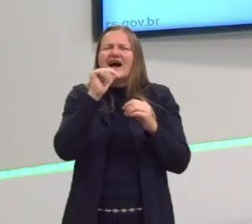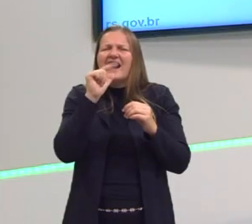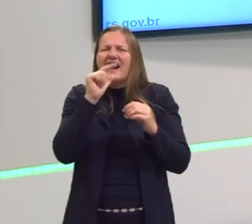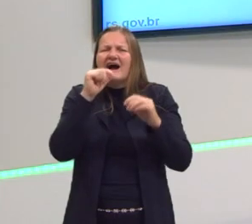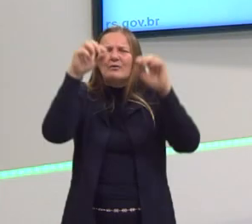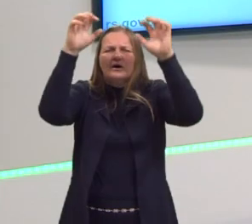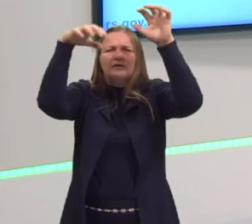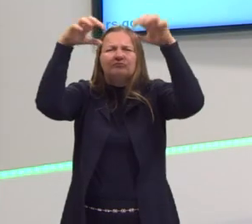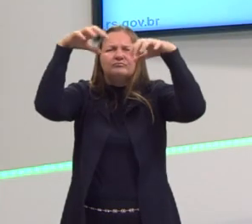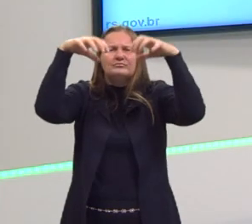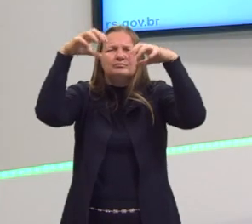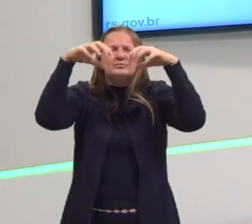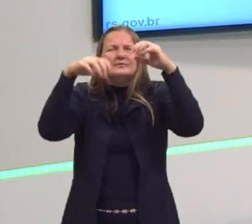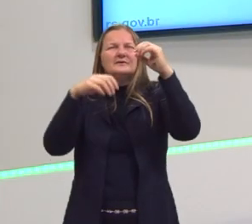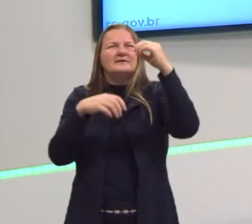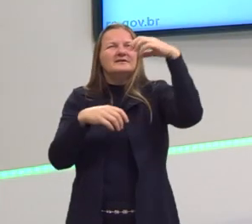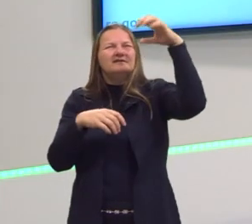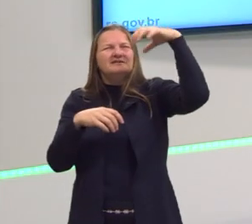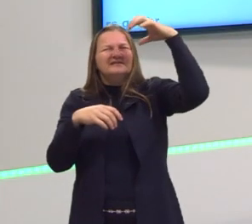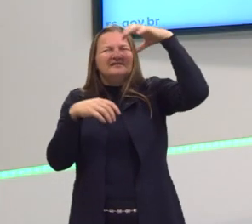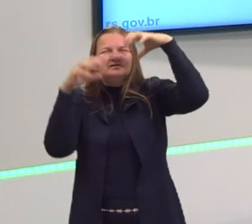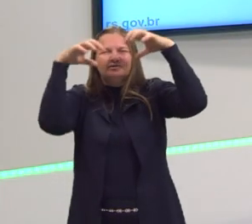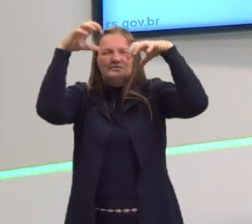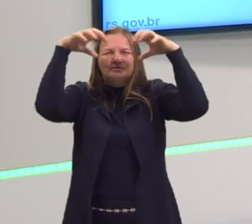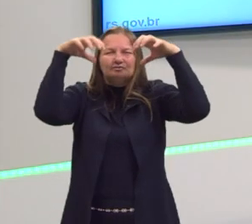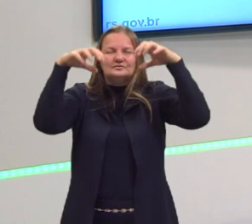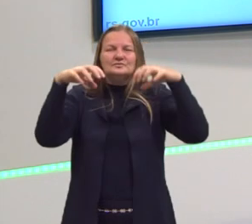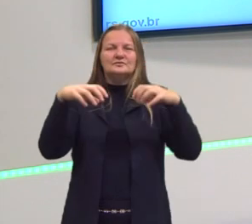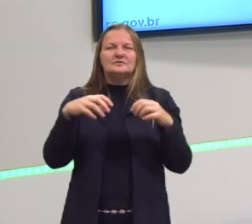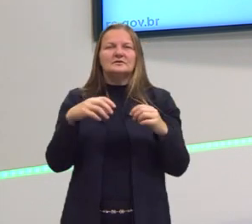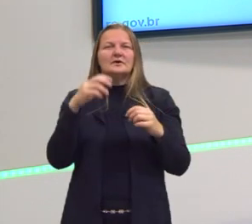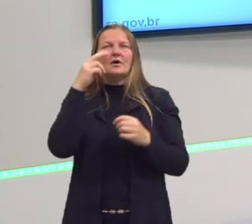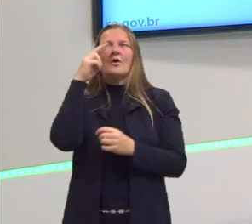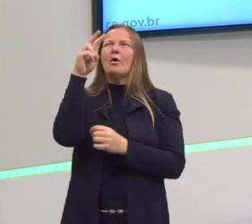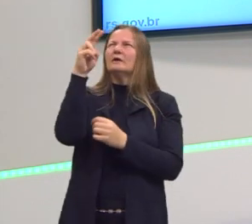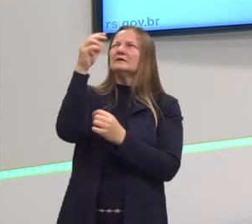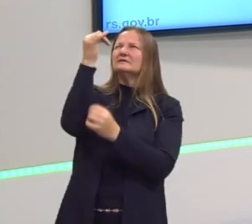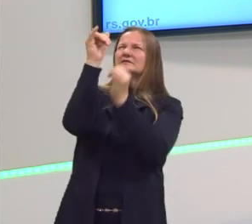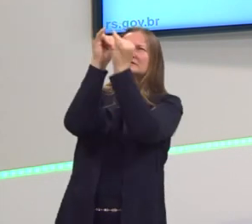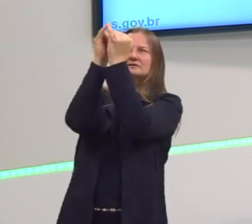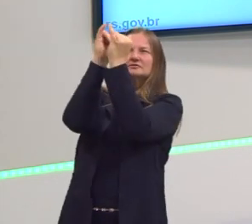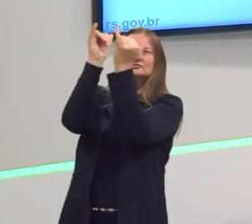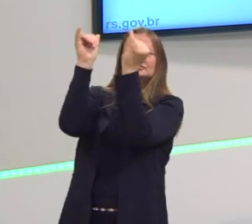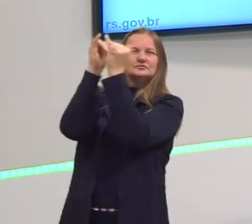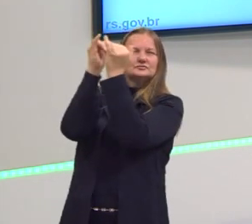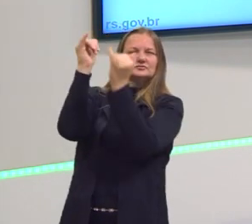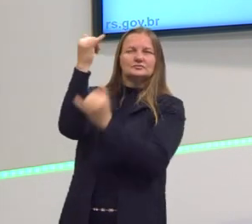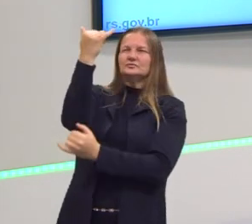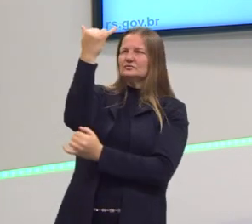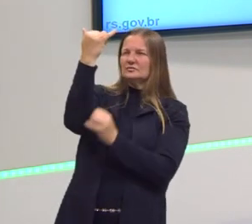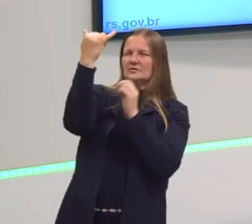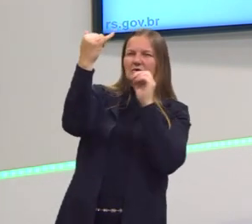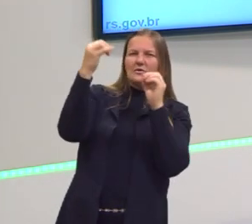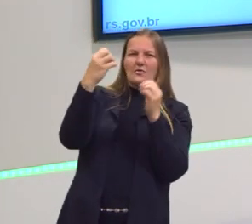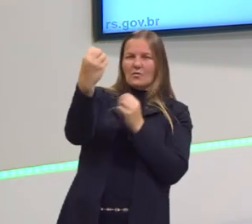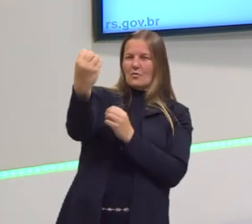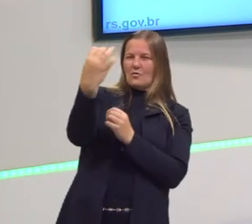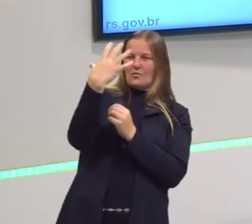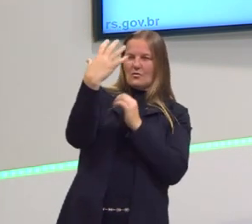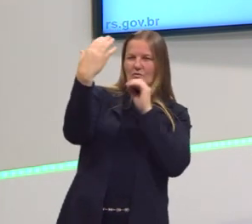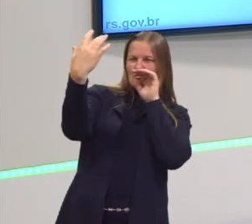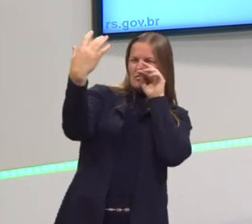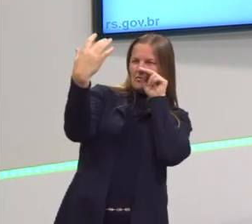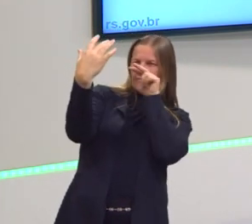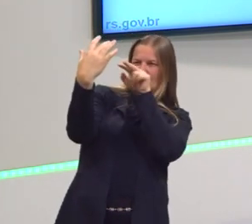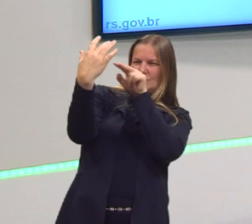está chovendo. O que a gente faz? A gente tende a olhar para um poste de luz ou para um farol de um carro, que a gente vê se